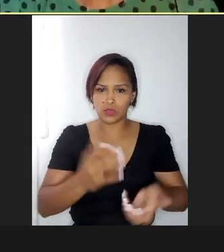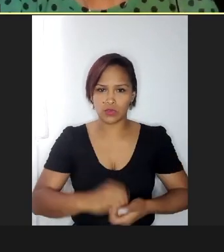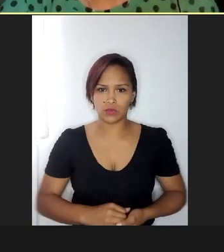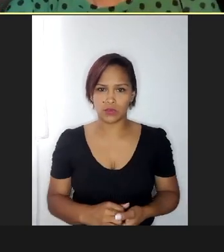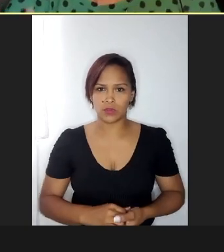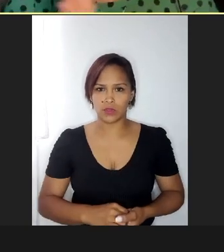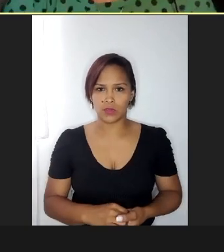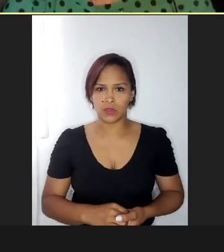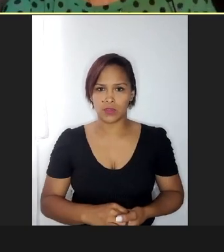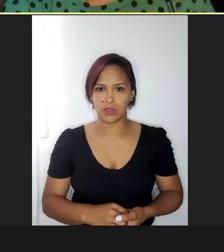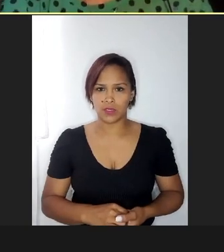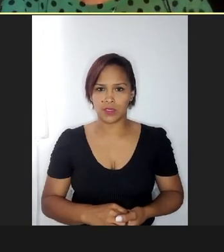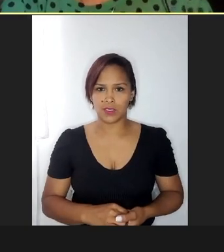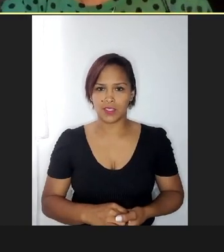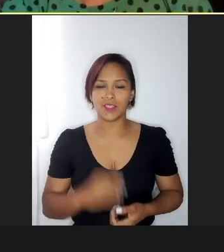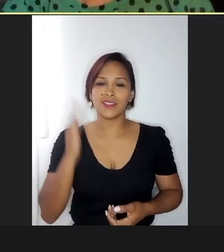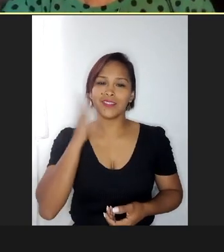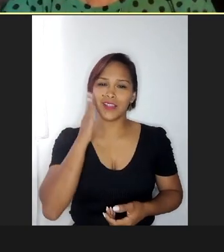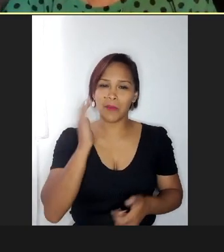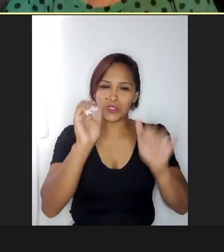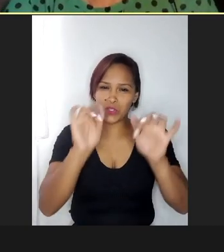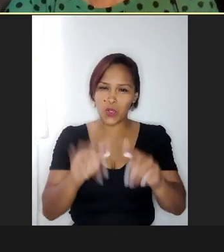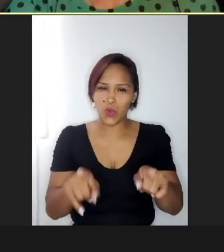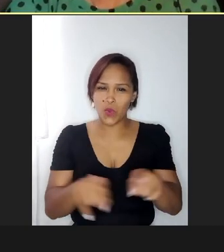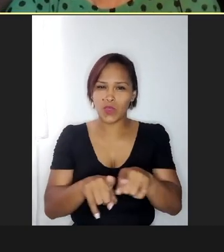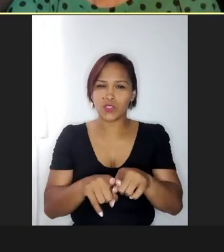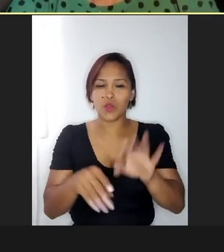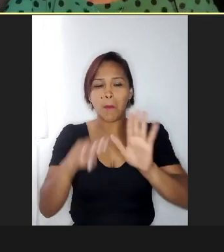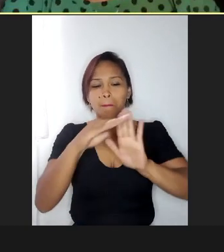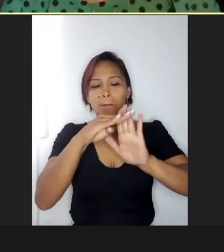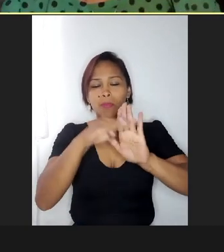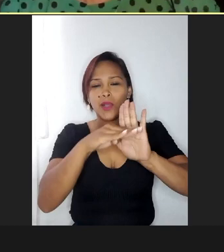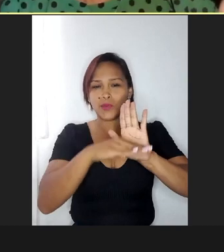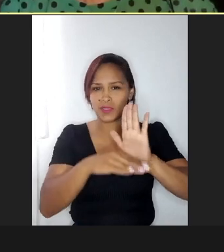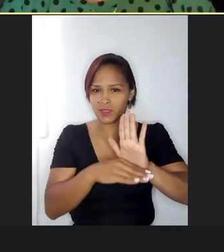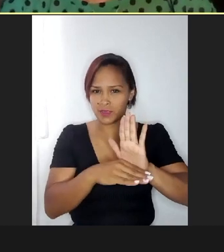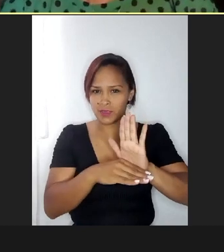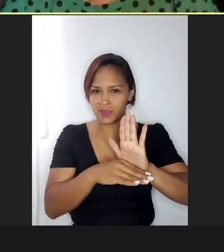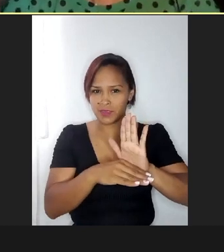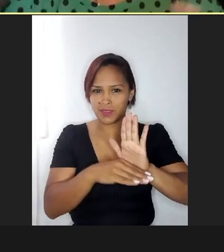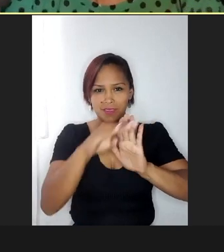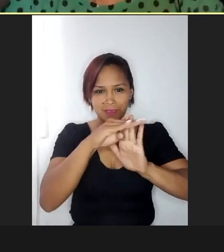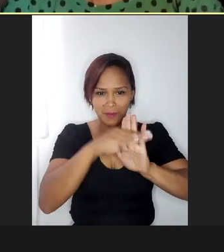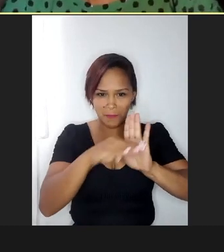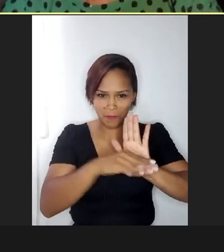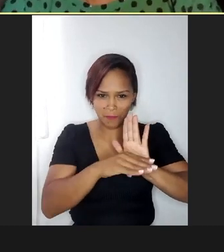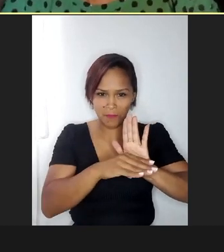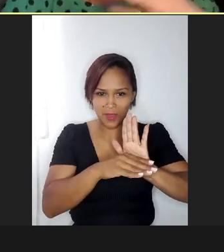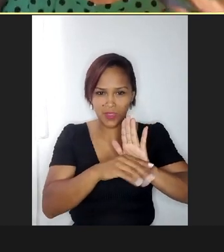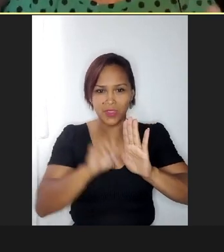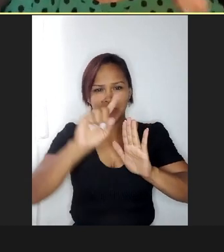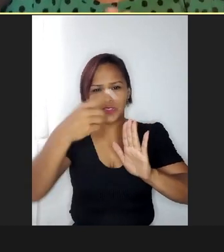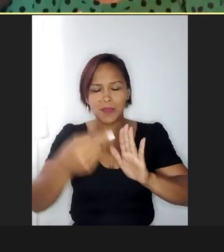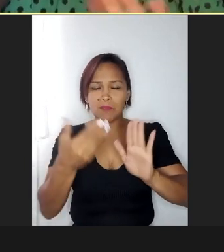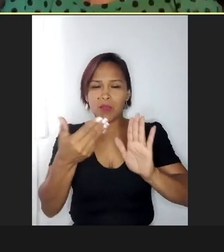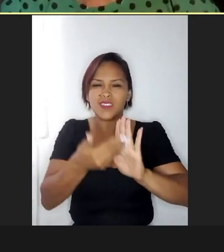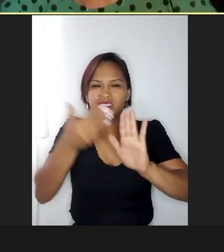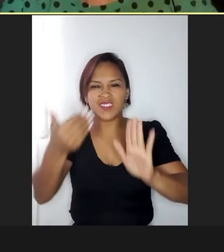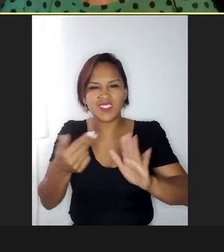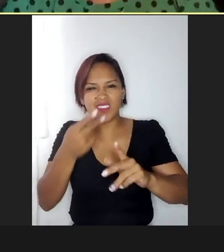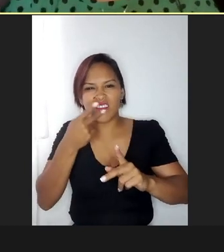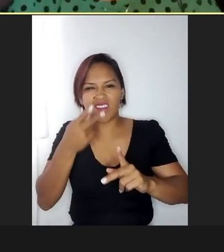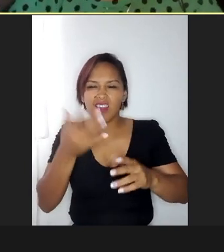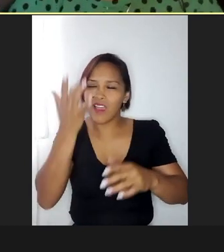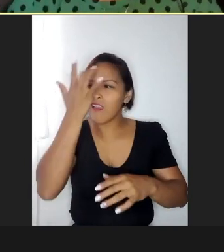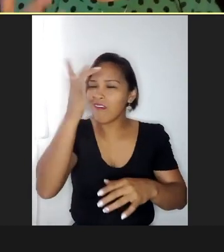Você sabe, tinha até colocado isso como, é, falta, slides, depois eu tirei, e falei, eu acho que já